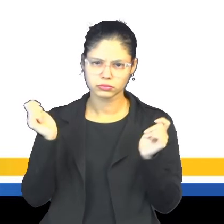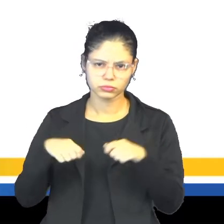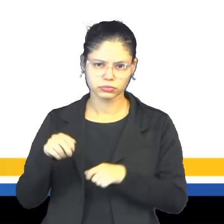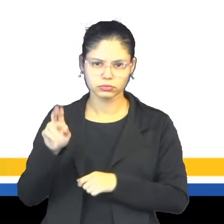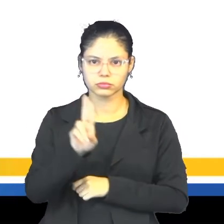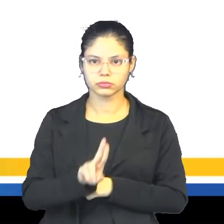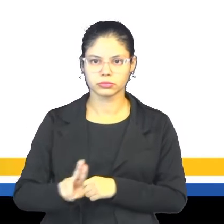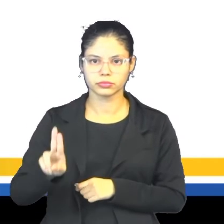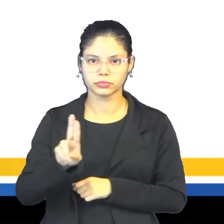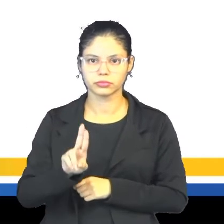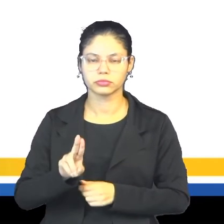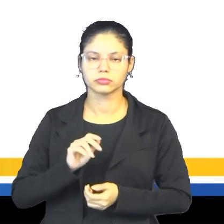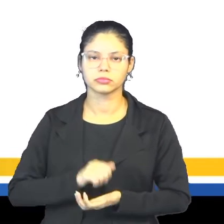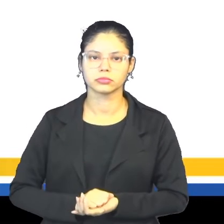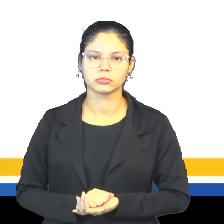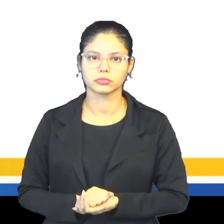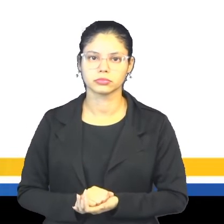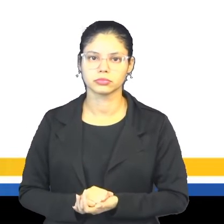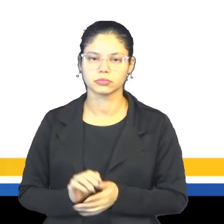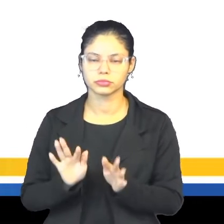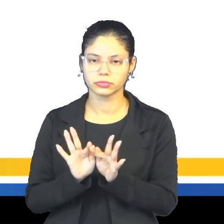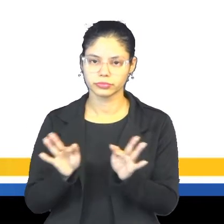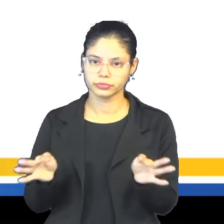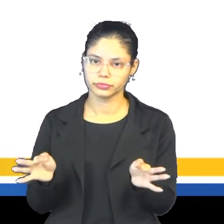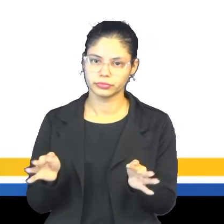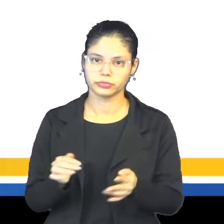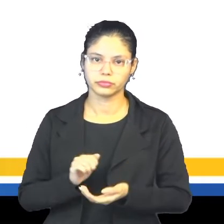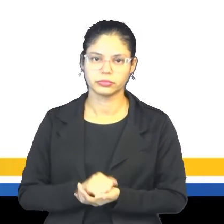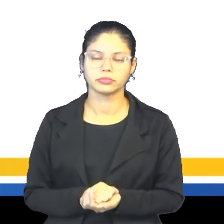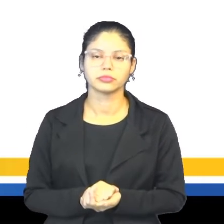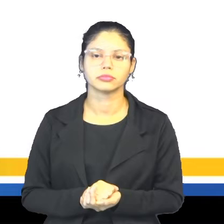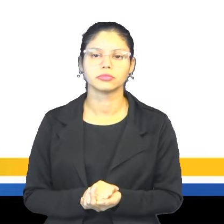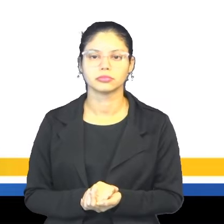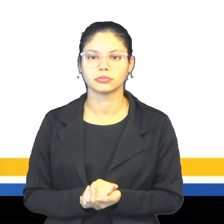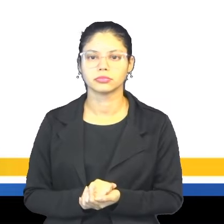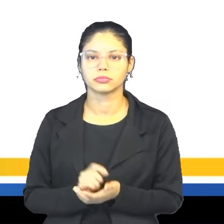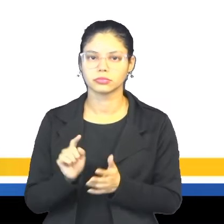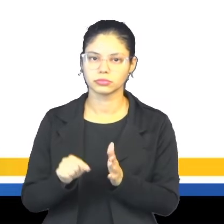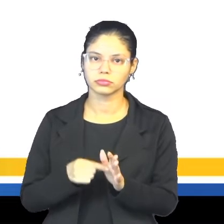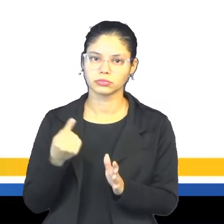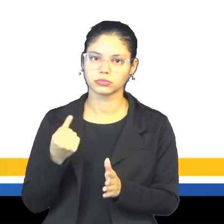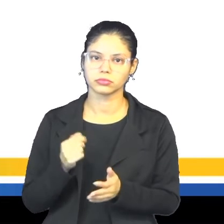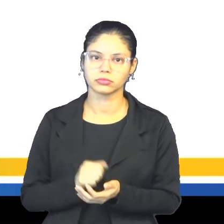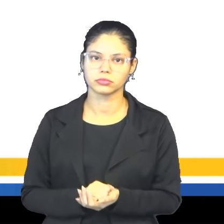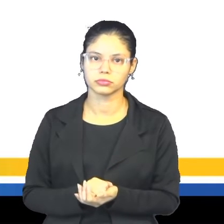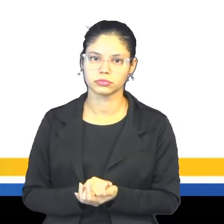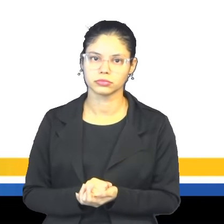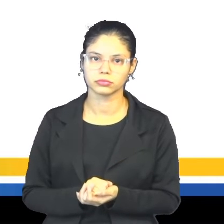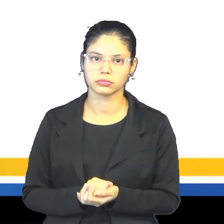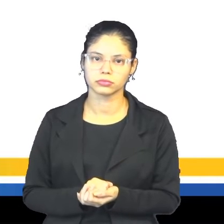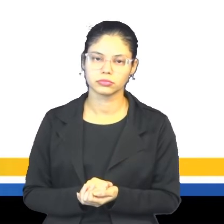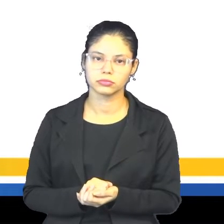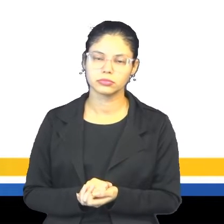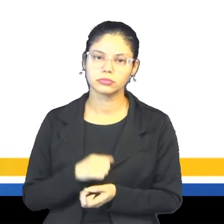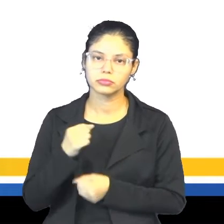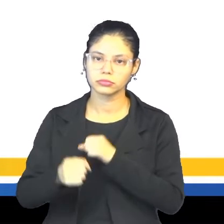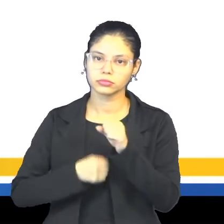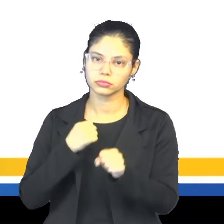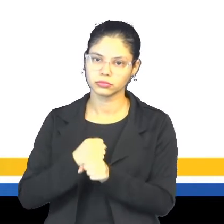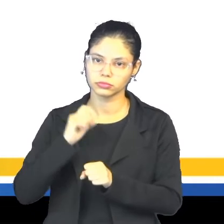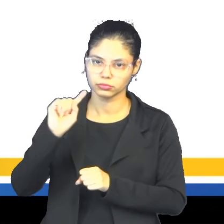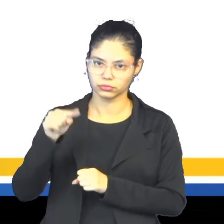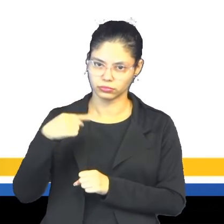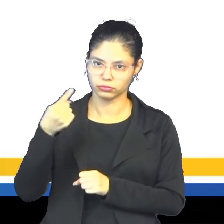é possível nós utilizarmos as frases a seguir. Nós temos a primeira, next year, que significa